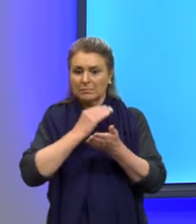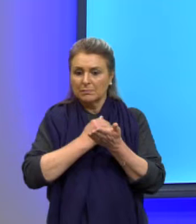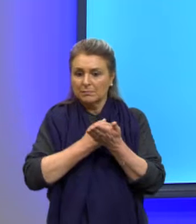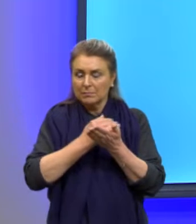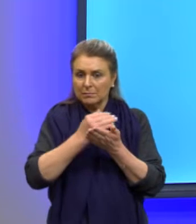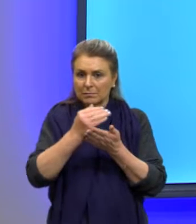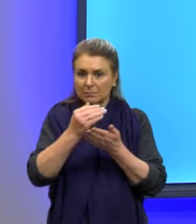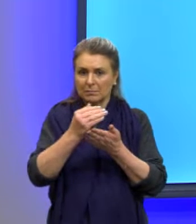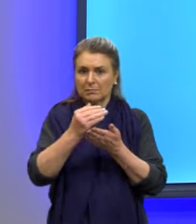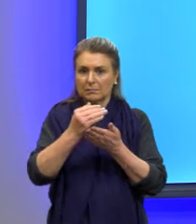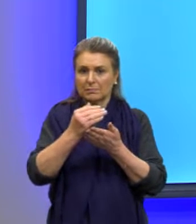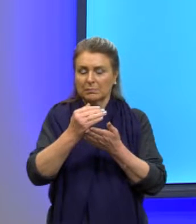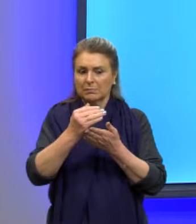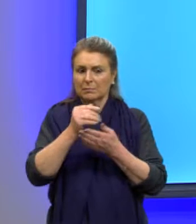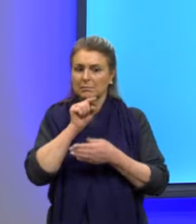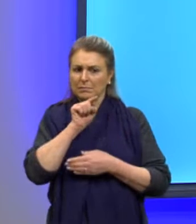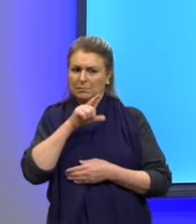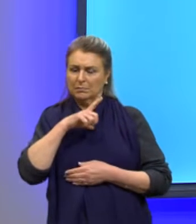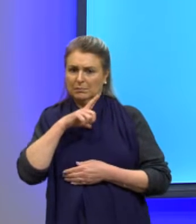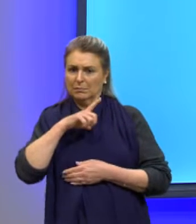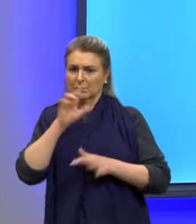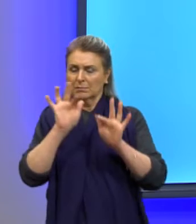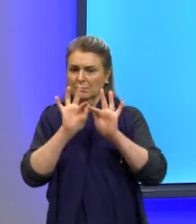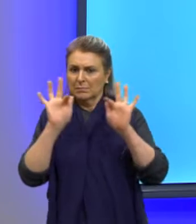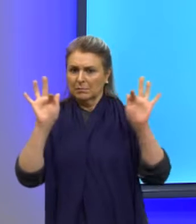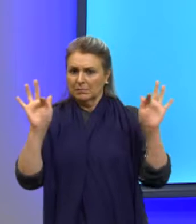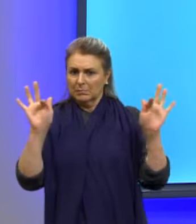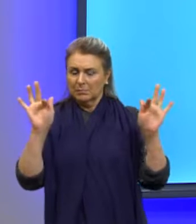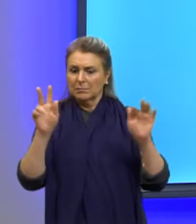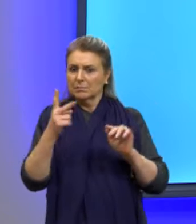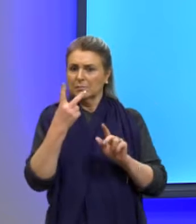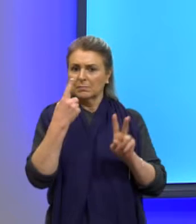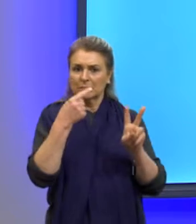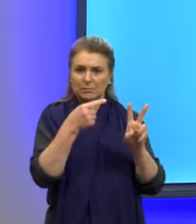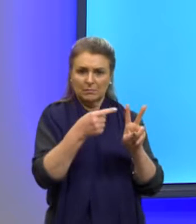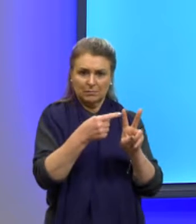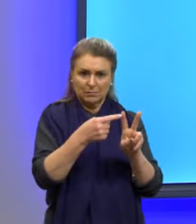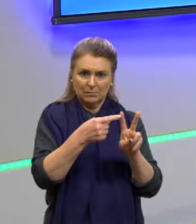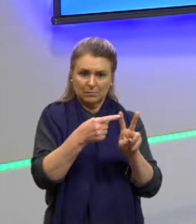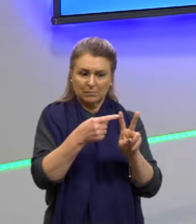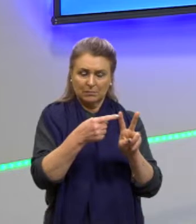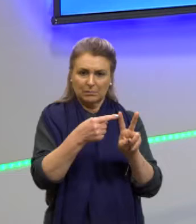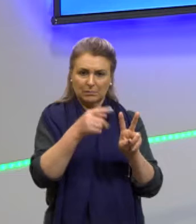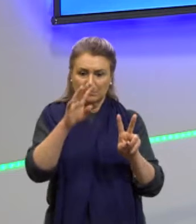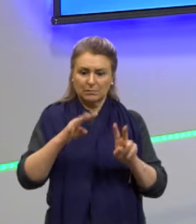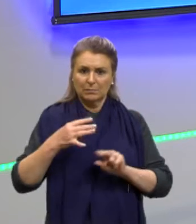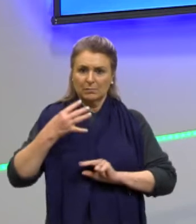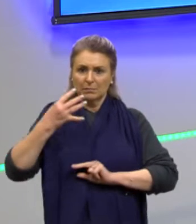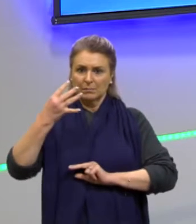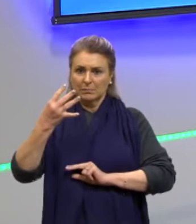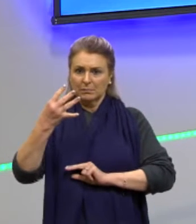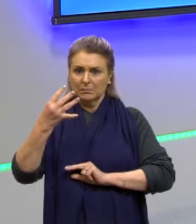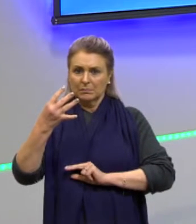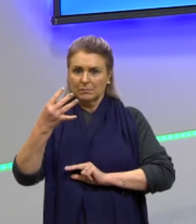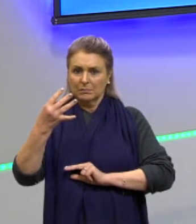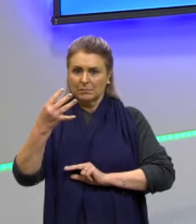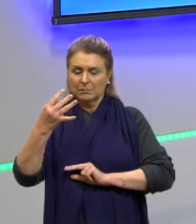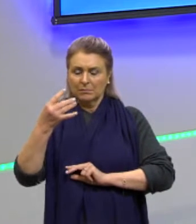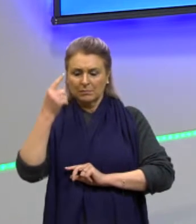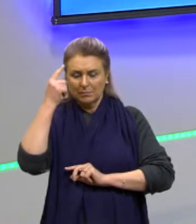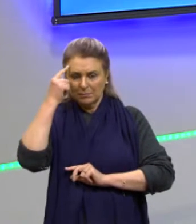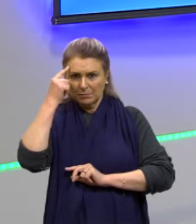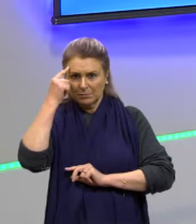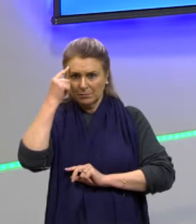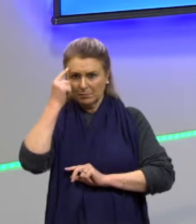que ela tem uma função que tem duas raízes, que ela é ao quadrado, eu tenho que pensar, bom, daqui,